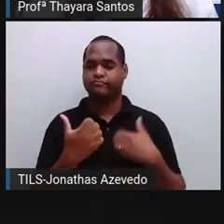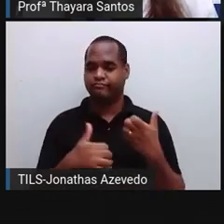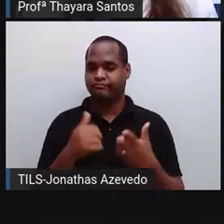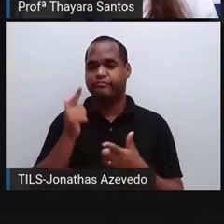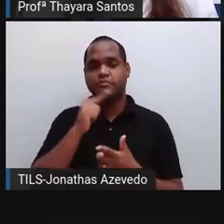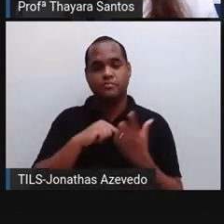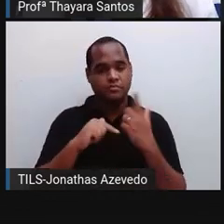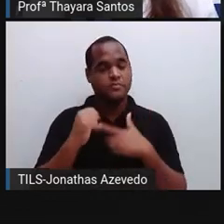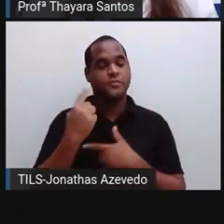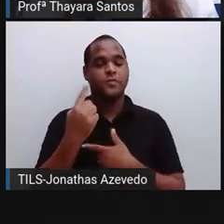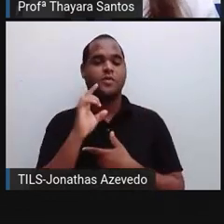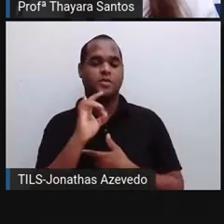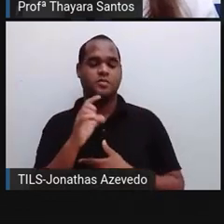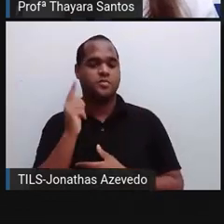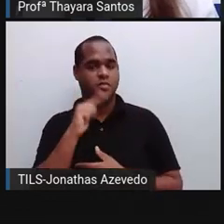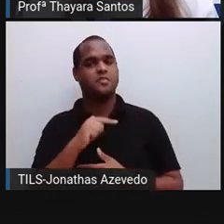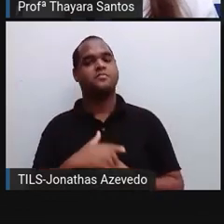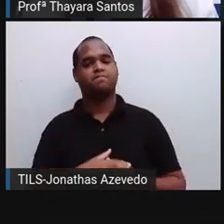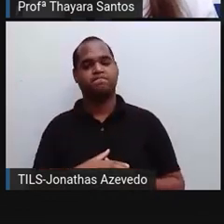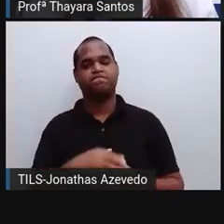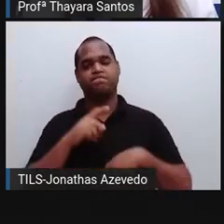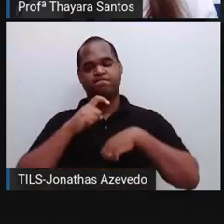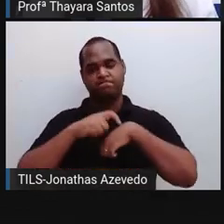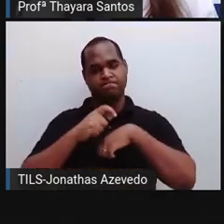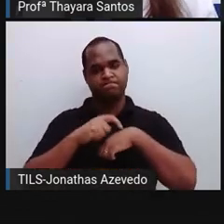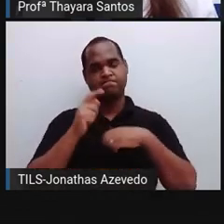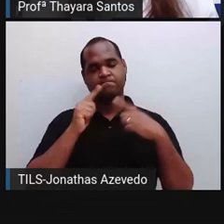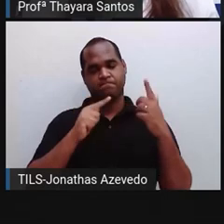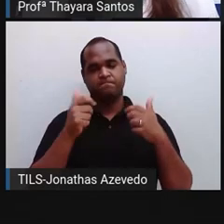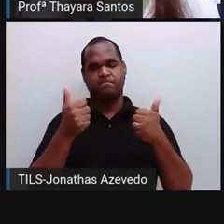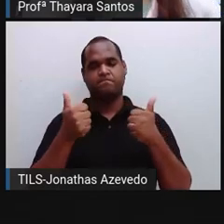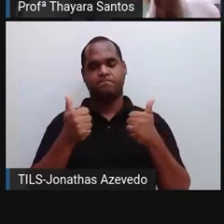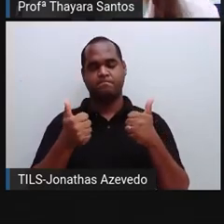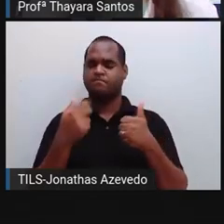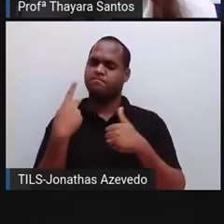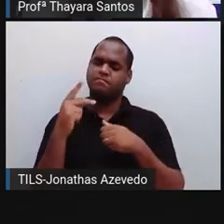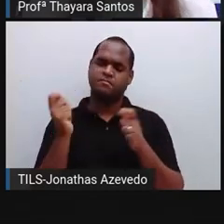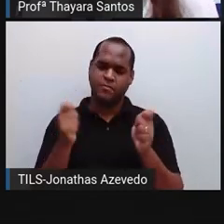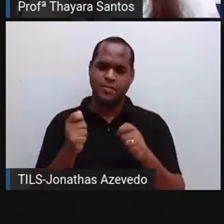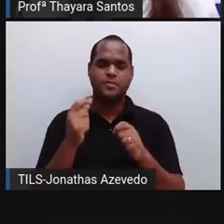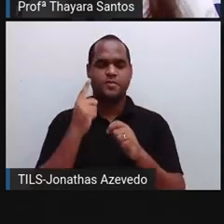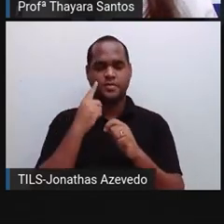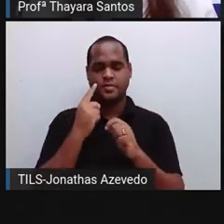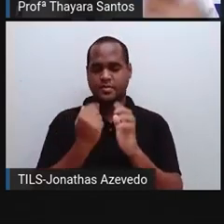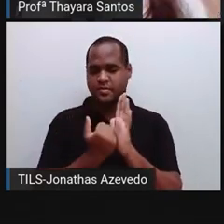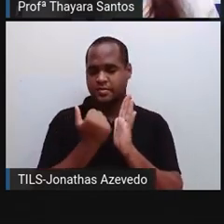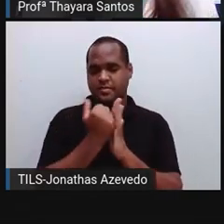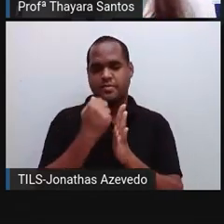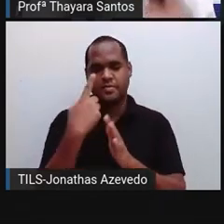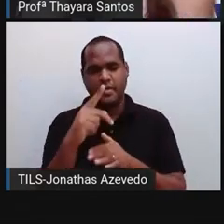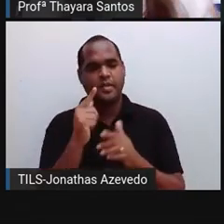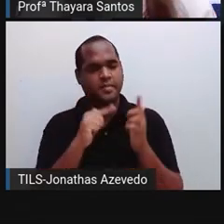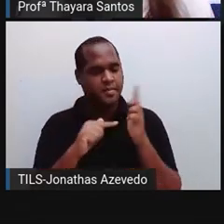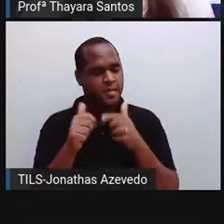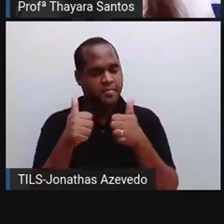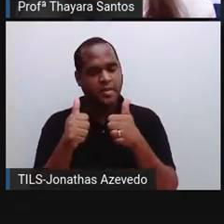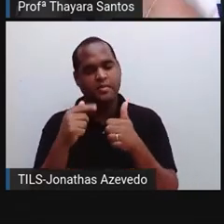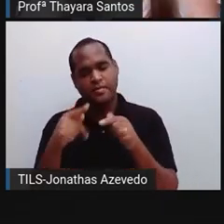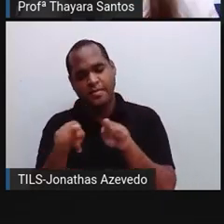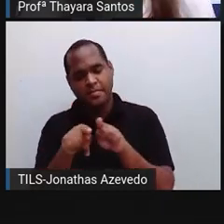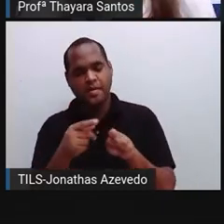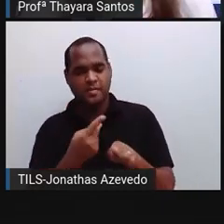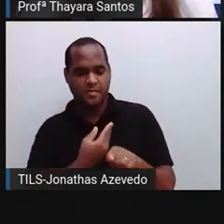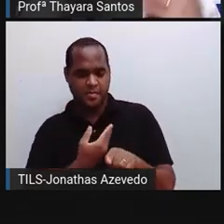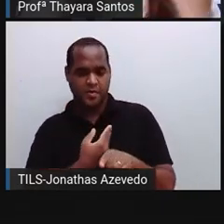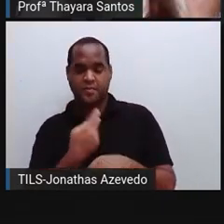questão só e esse foi o tempo que eu levei, tá? Então, vocês podem acompanhar o desempenho de vocês, dos colegas de vocês, de